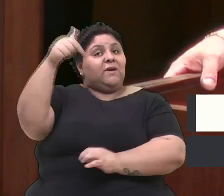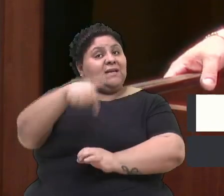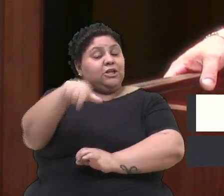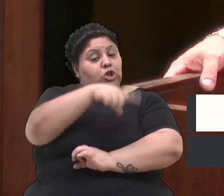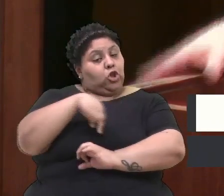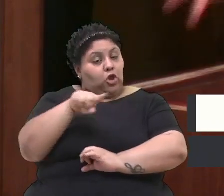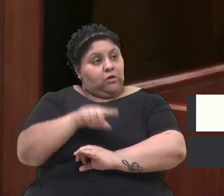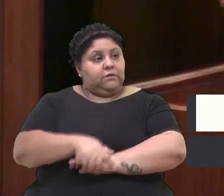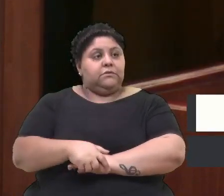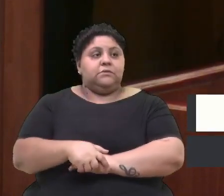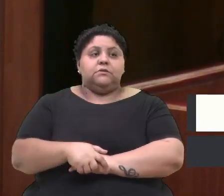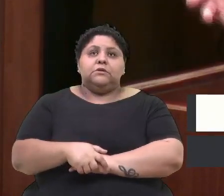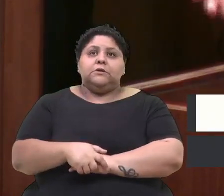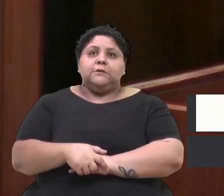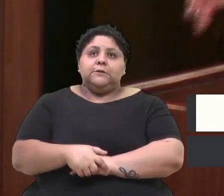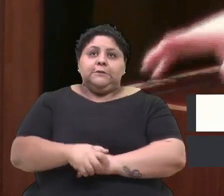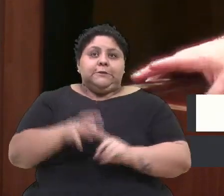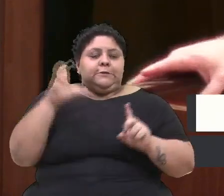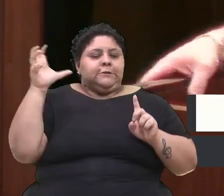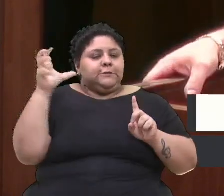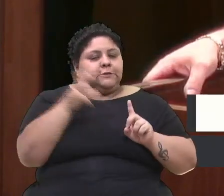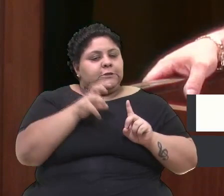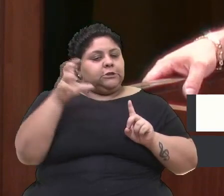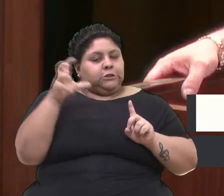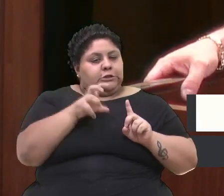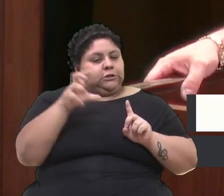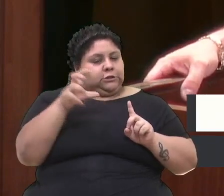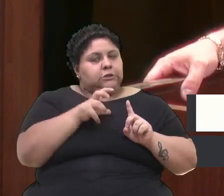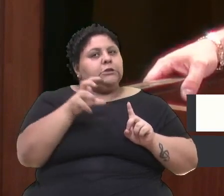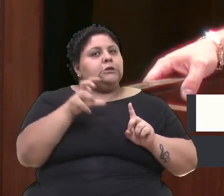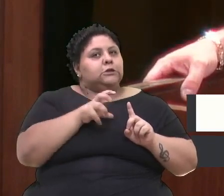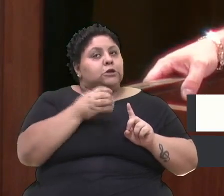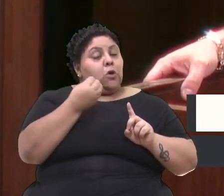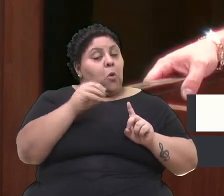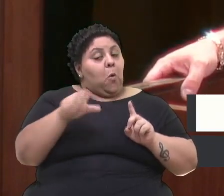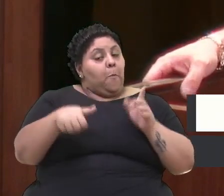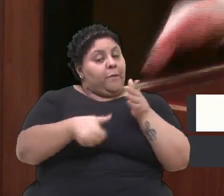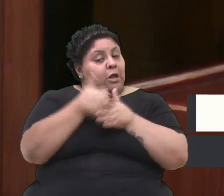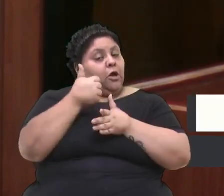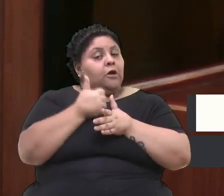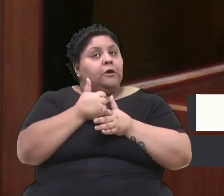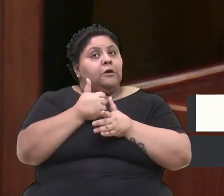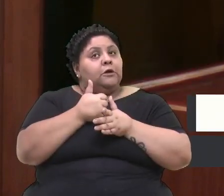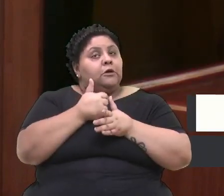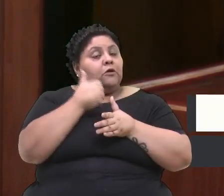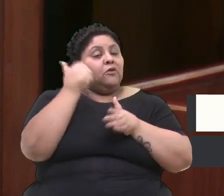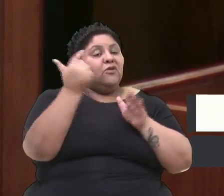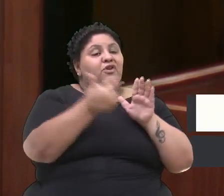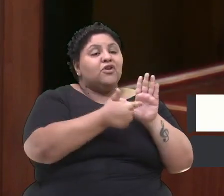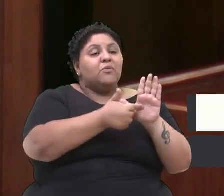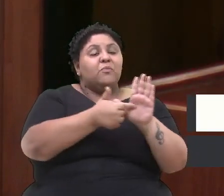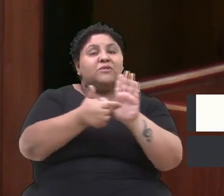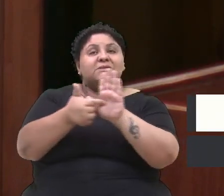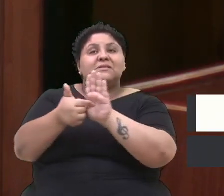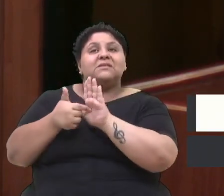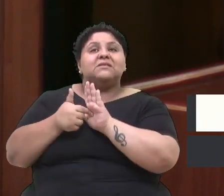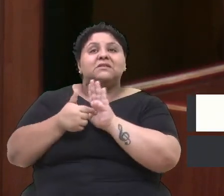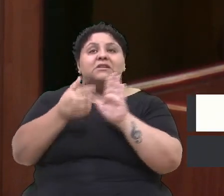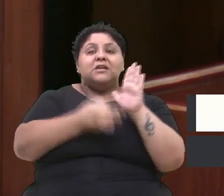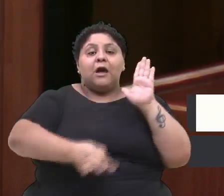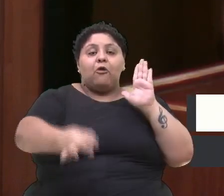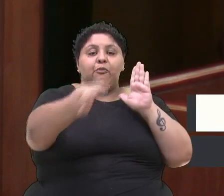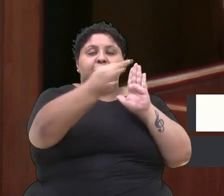pressionarmos, no bom sentido, ou, melhor dizendo, mostrarmos o posicionamento, nós, como